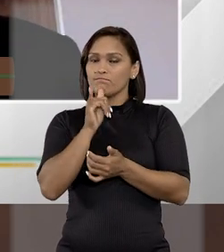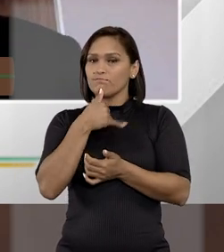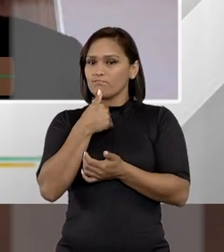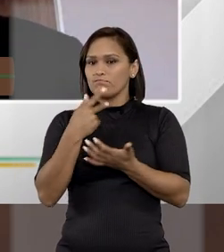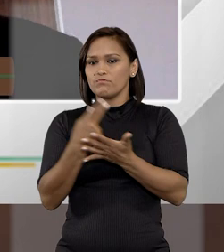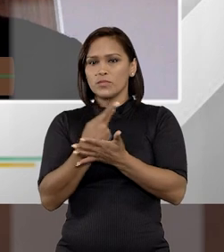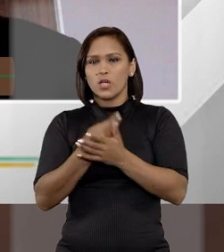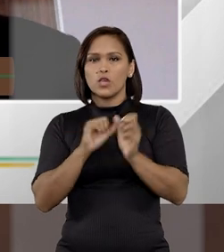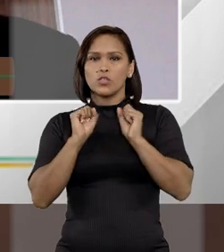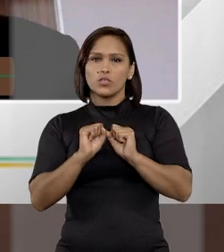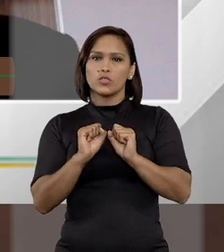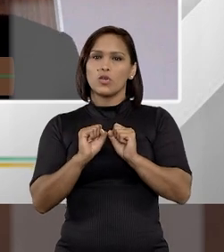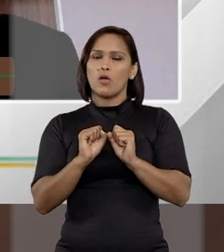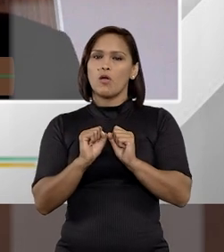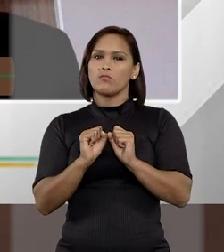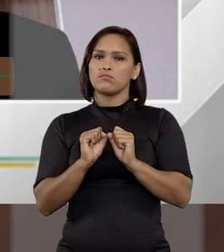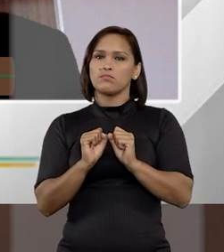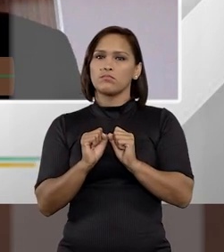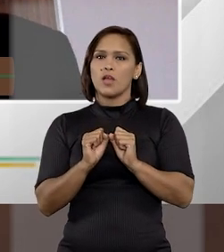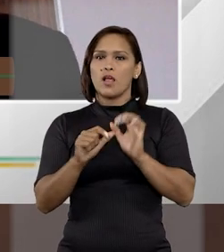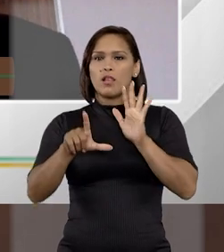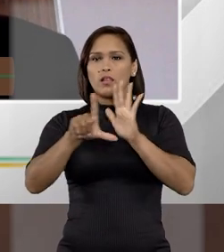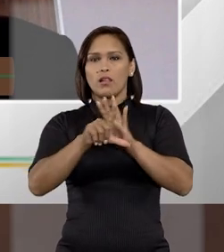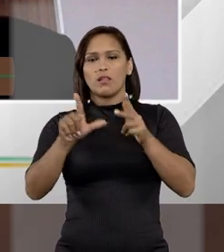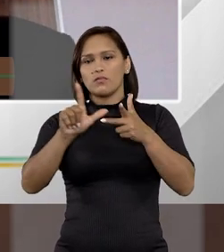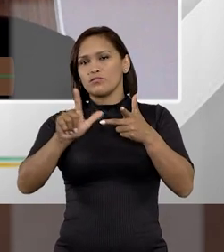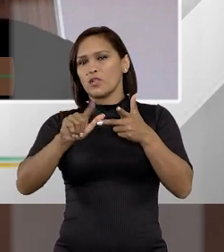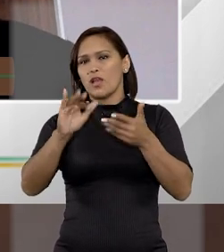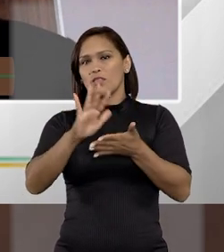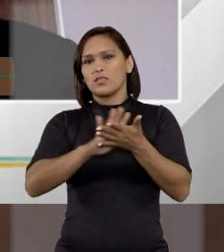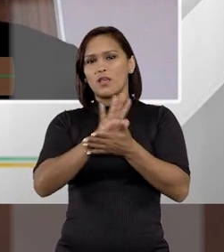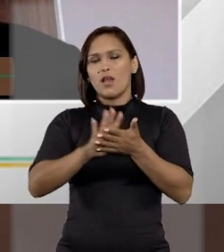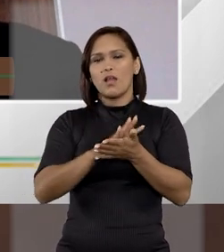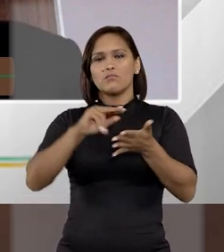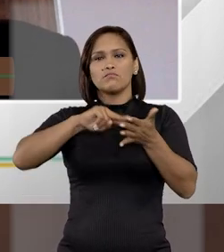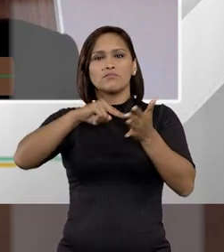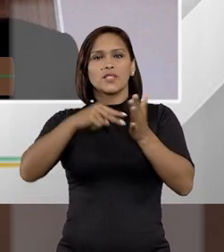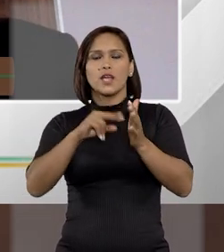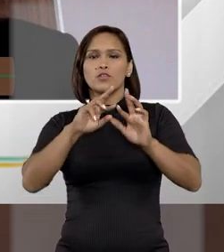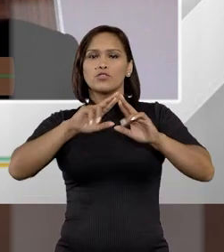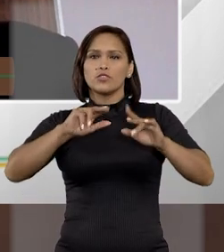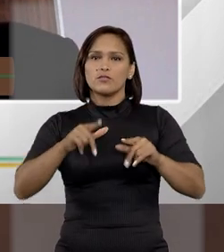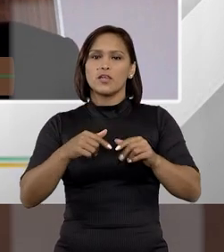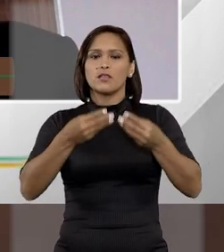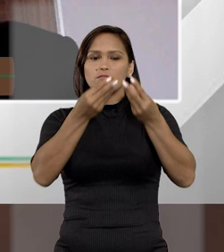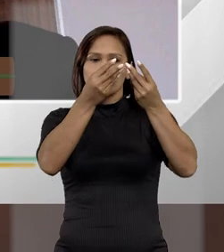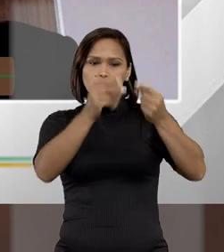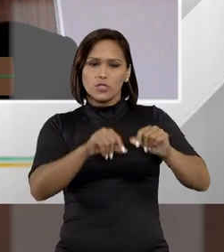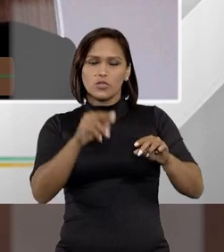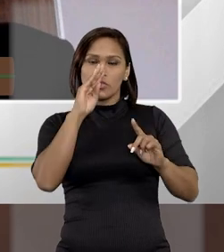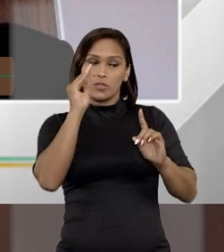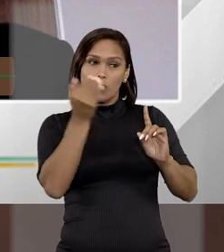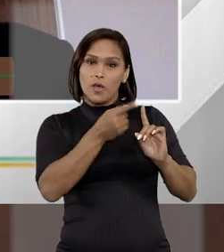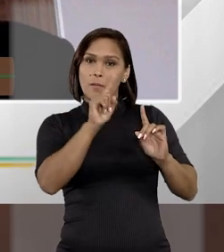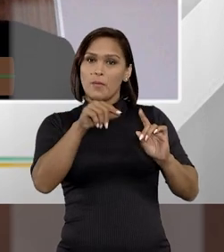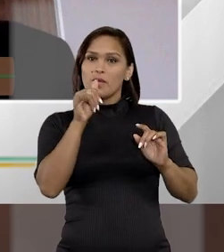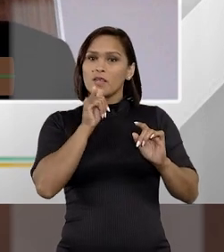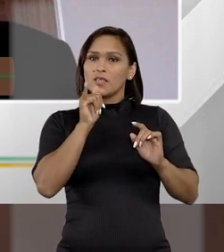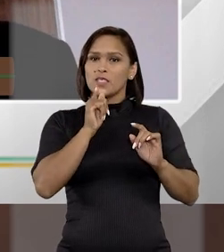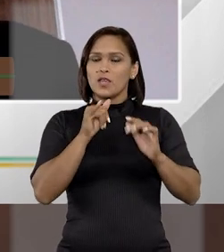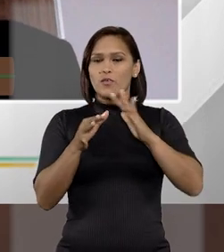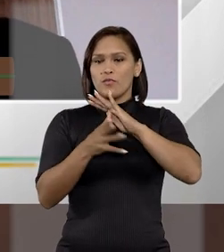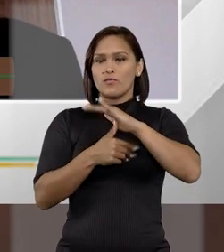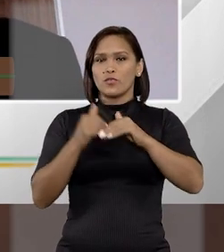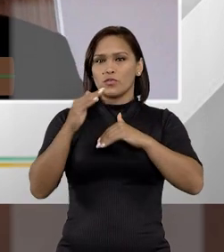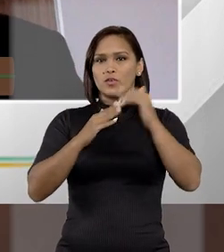infelizmente só podem ser sanados via legislativa, não podemos fazer interpretação em prejuízo do réu, mas a exemplo